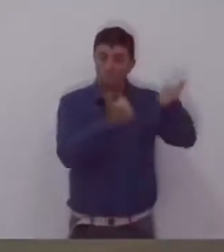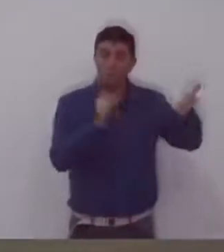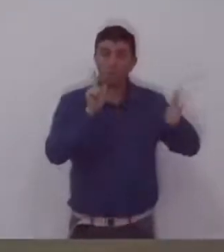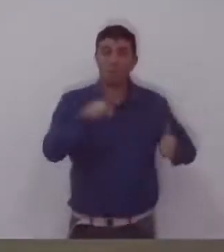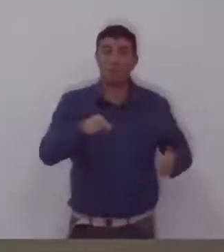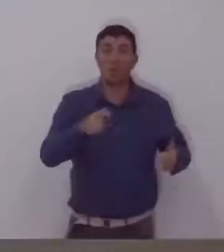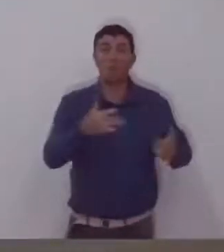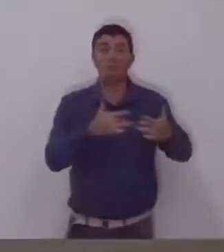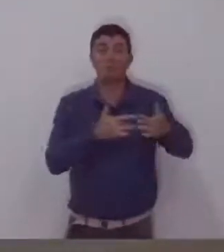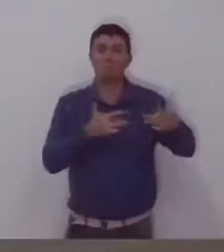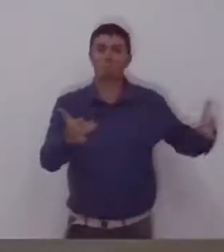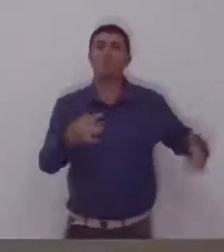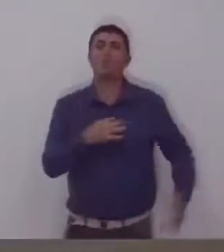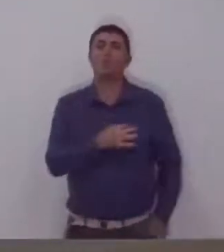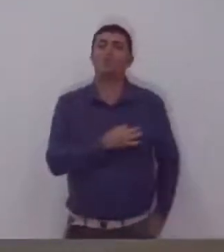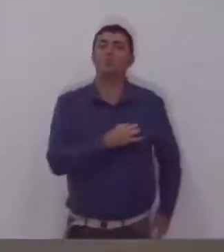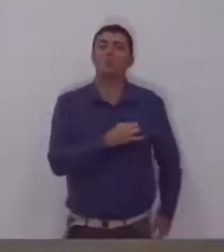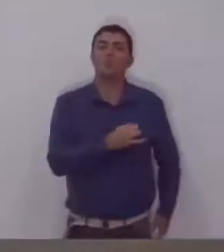são todos voluntários.